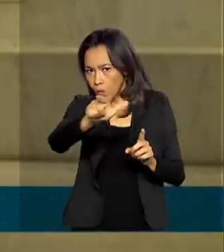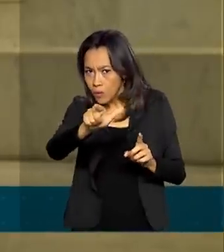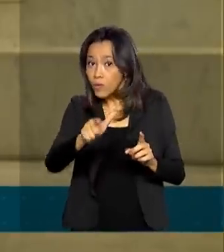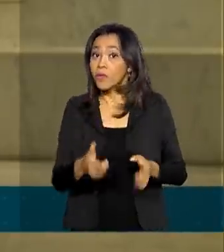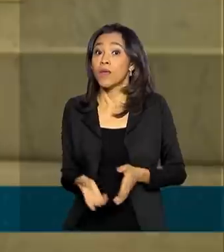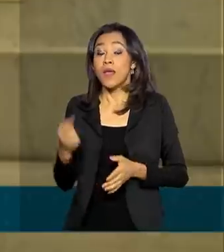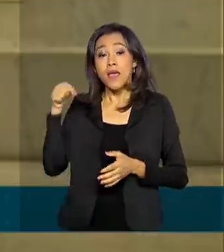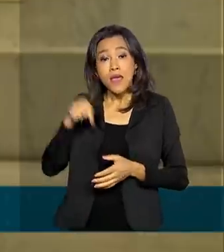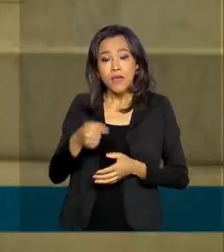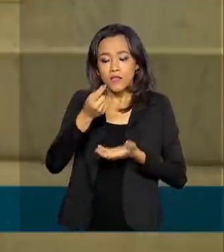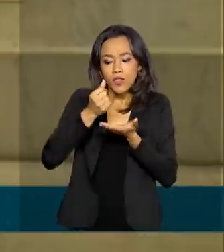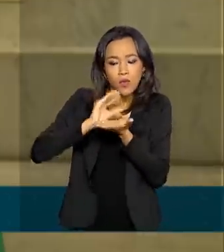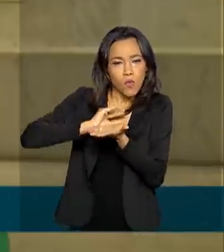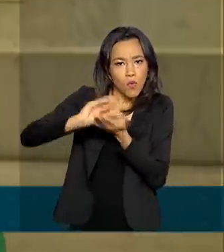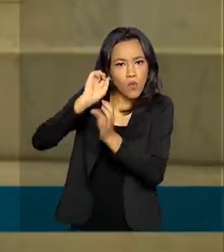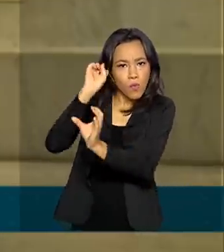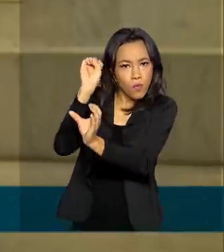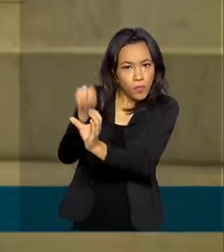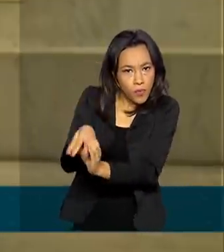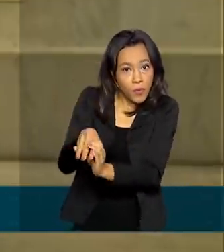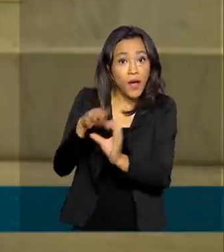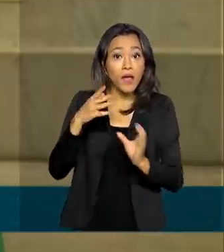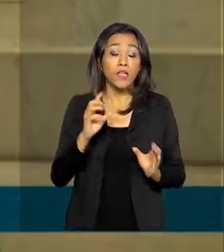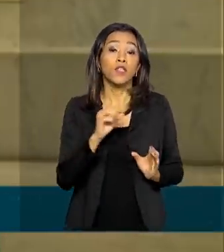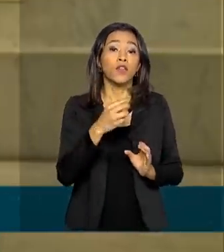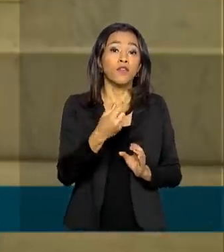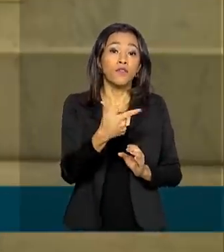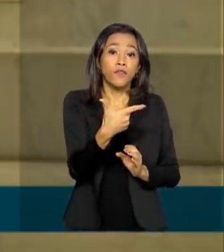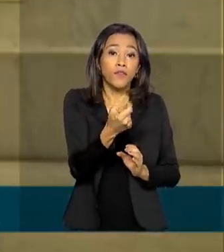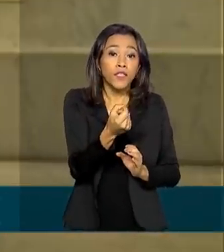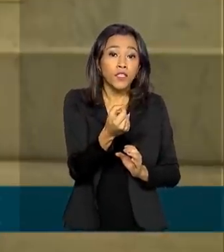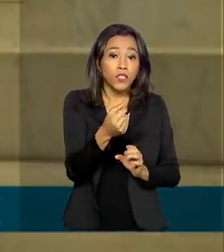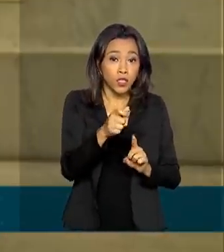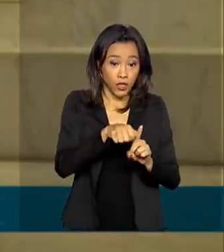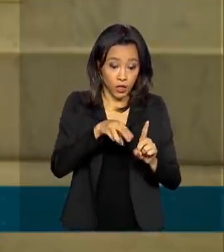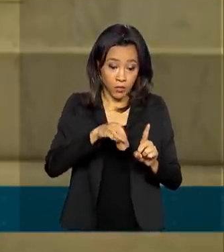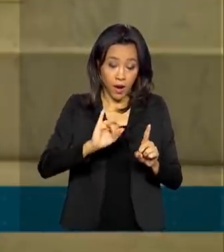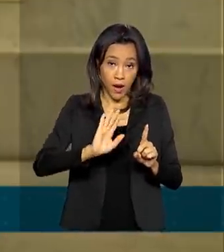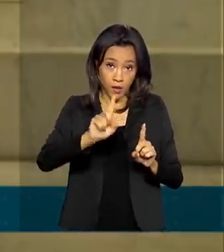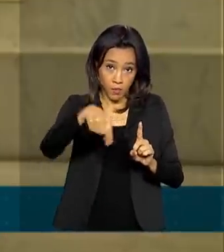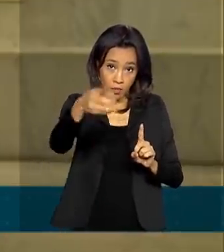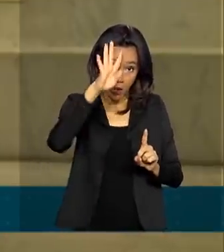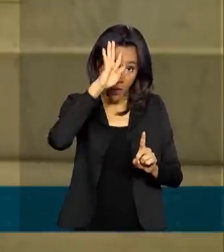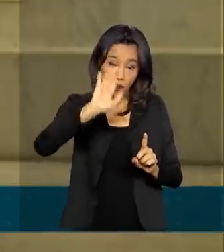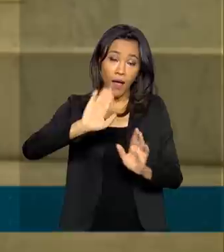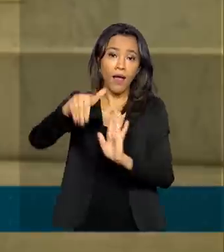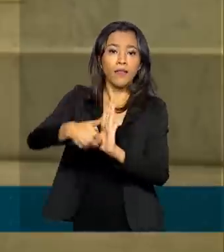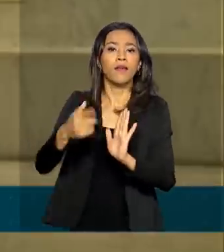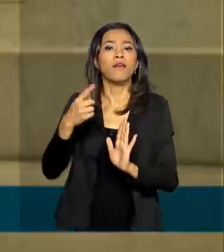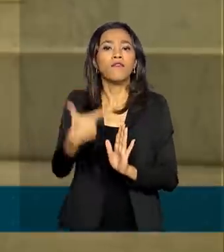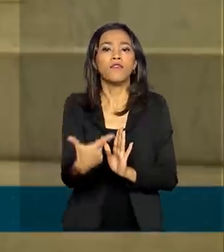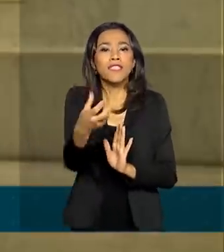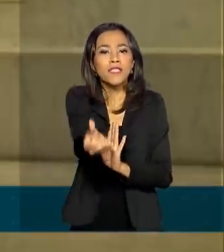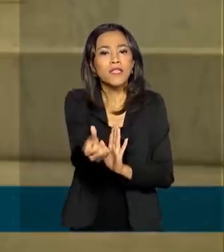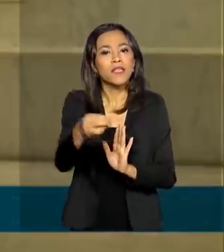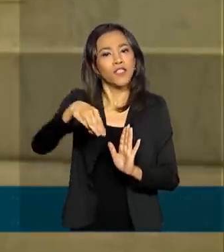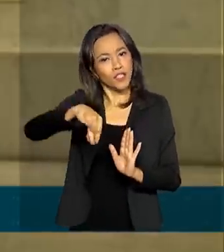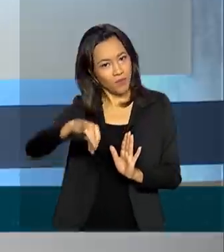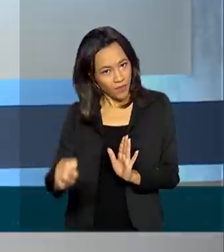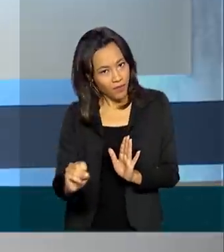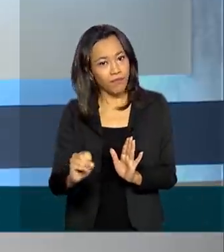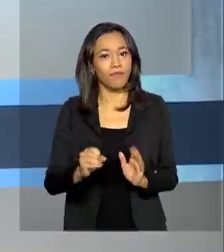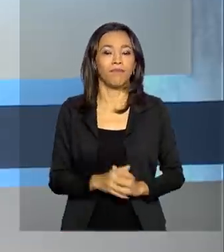Essa liberação digital vai de 20 de maio, quarta-feira próxima, até 26 de maio, terça-feira.